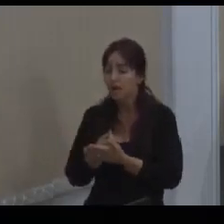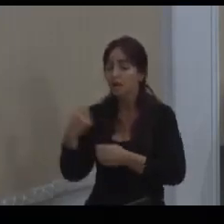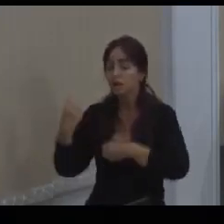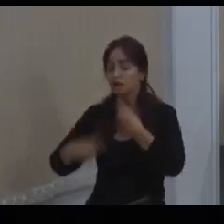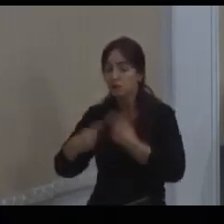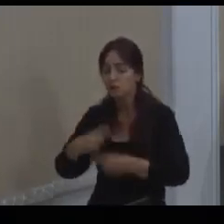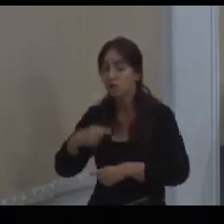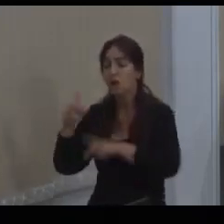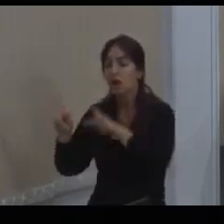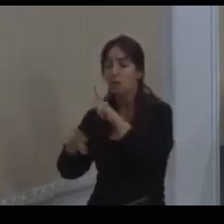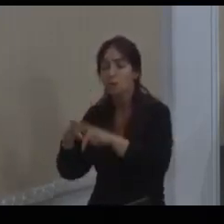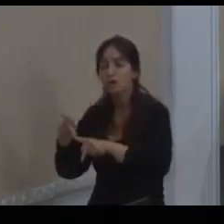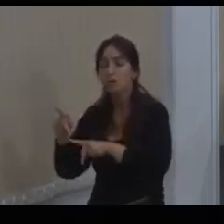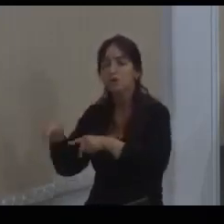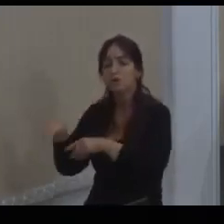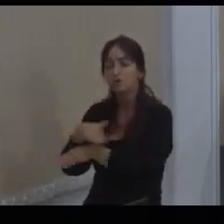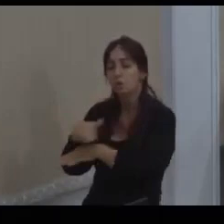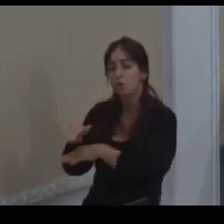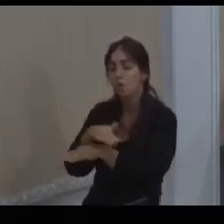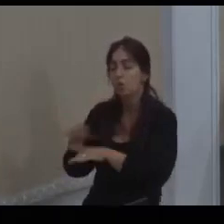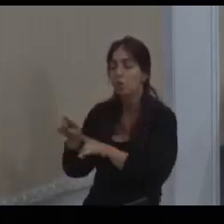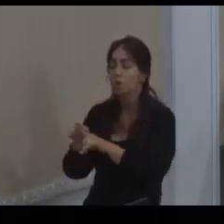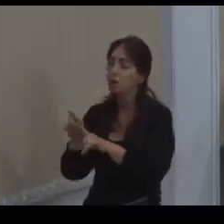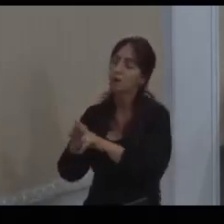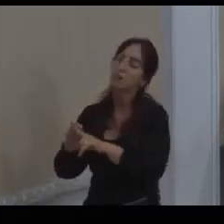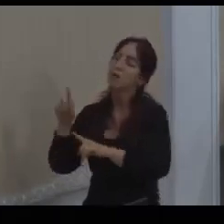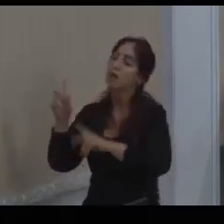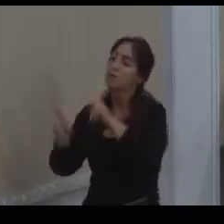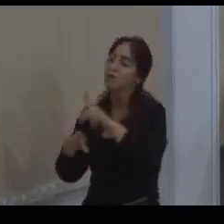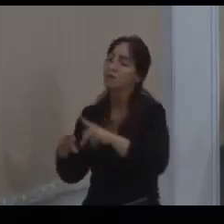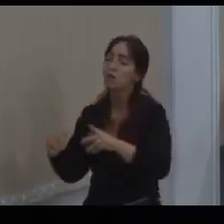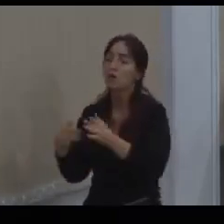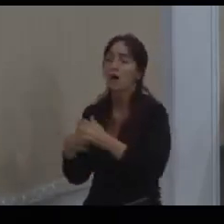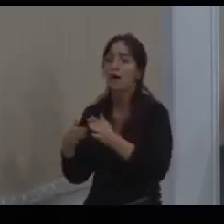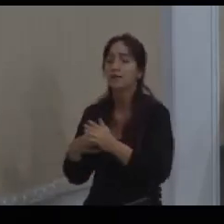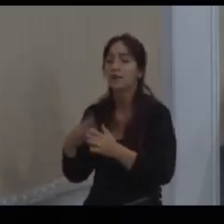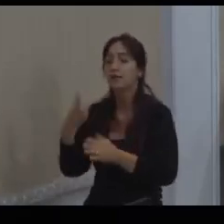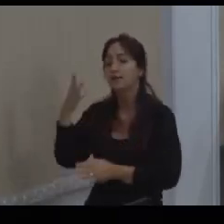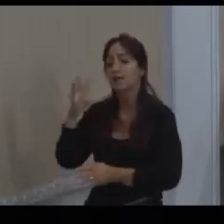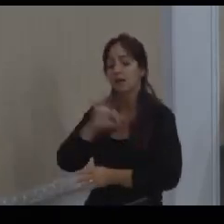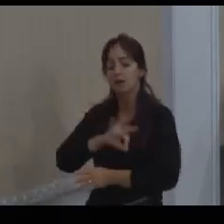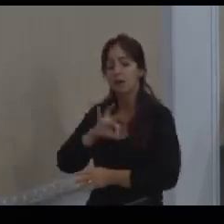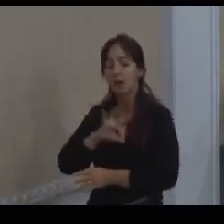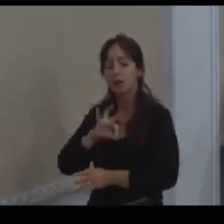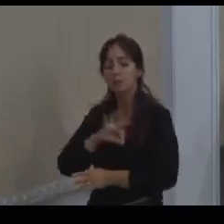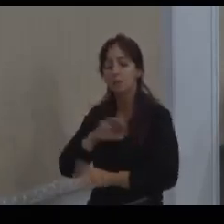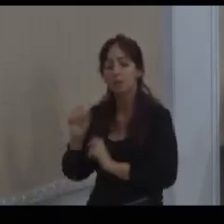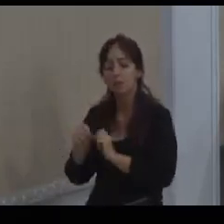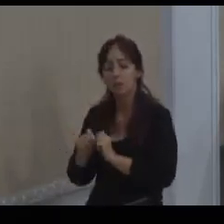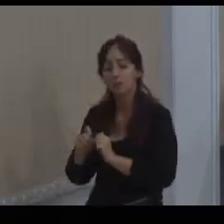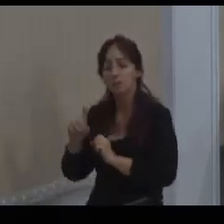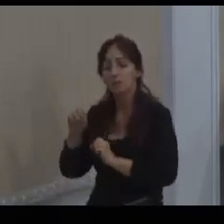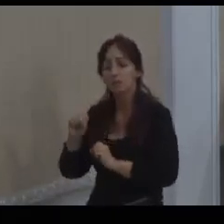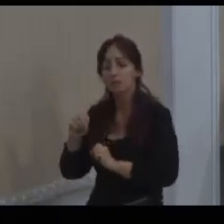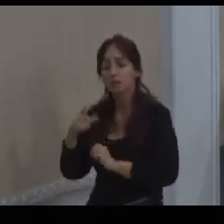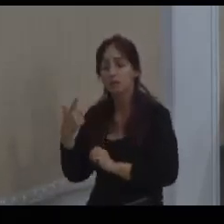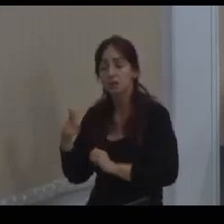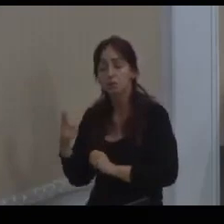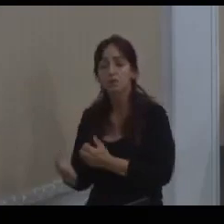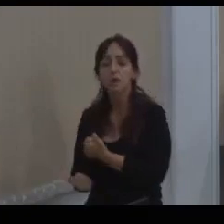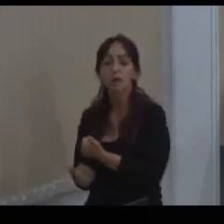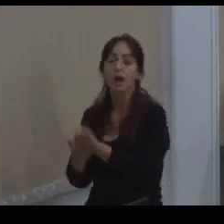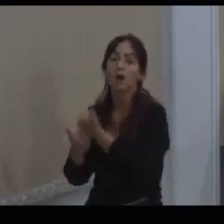de rua, faixa que ganha até três salários mínimos sem auxílio dos governos federais e